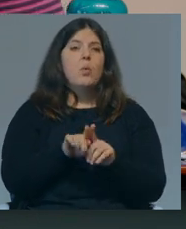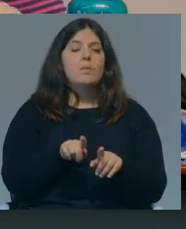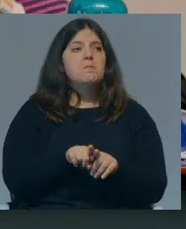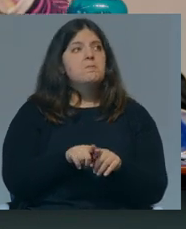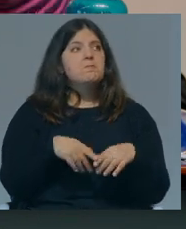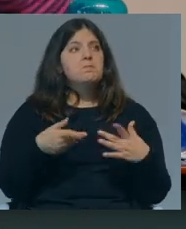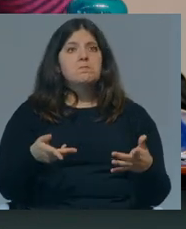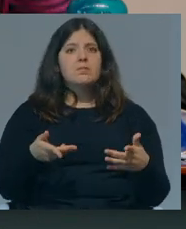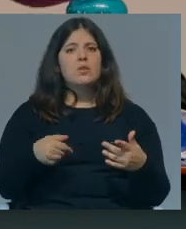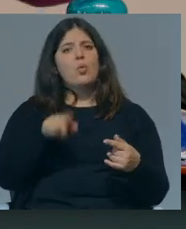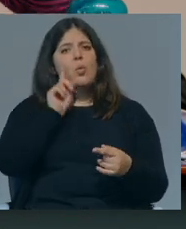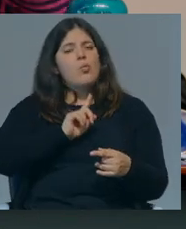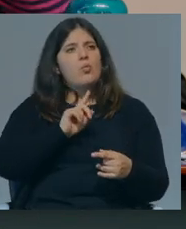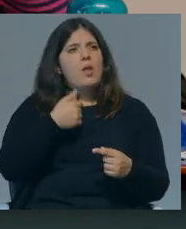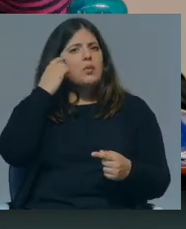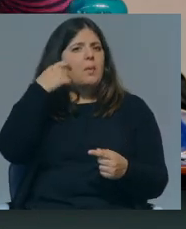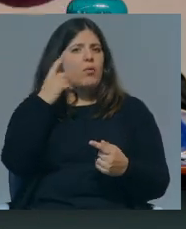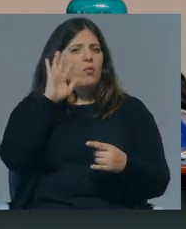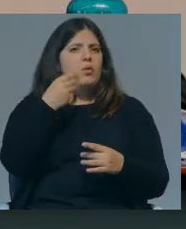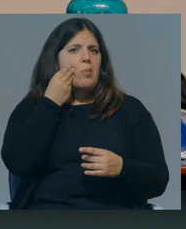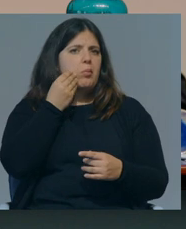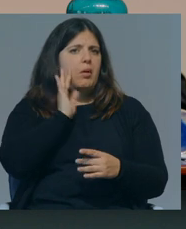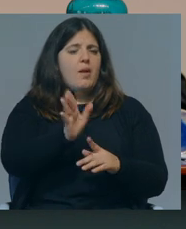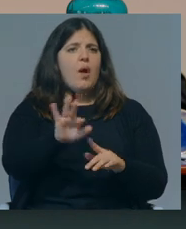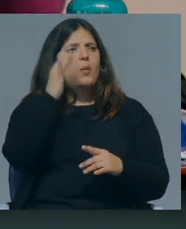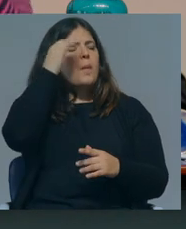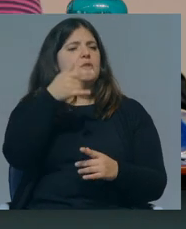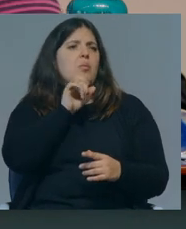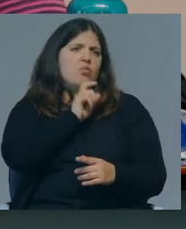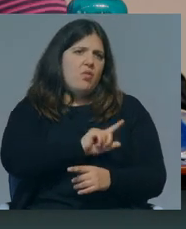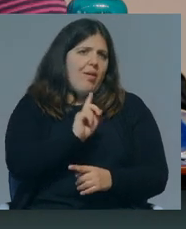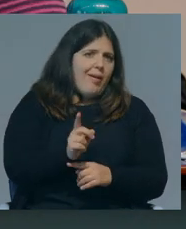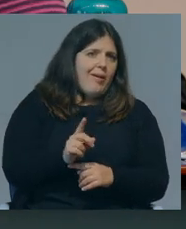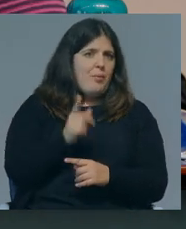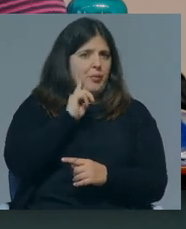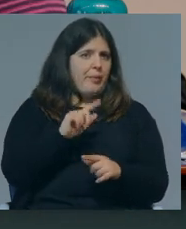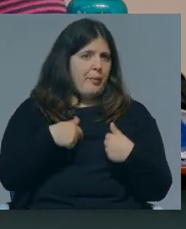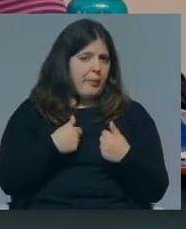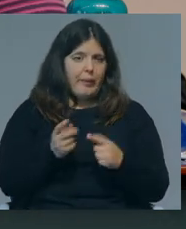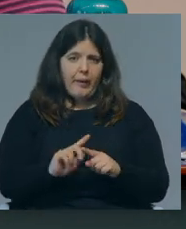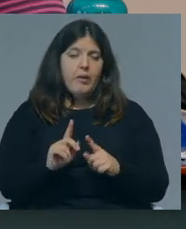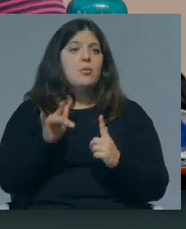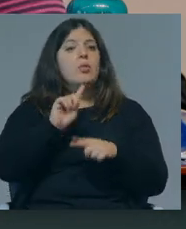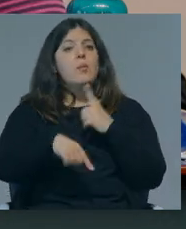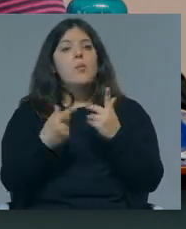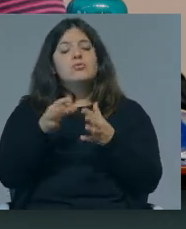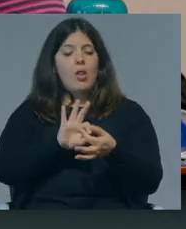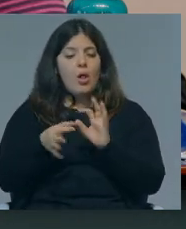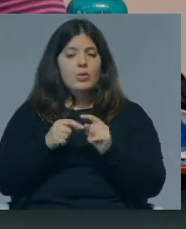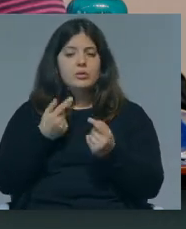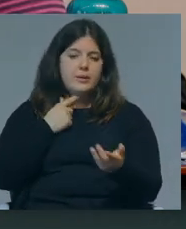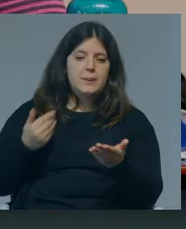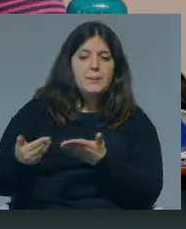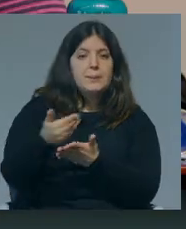Não têm essa projeção no futuro, porque, de facto, não imaginam que aquilo é um futuro possível para elas. Depois, as próprias lógicas de